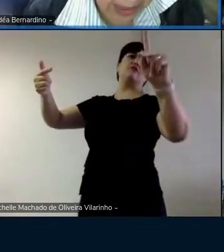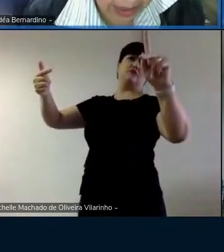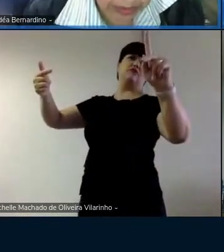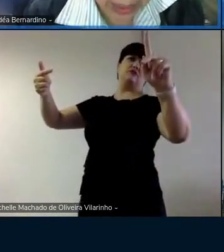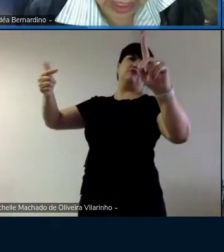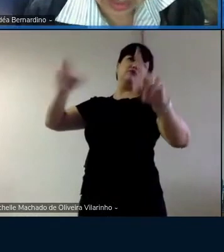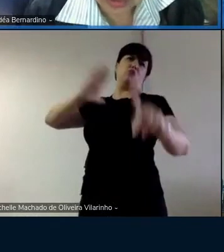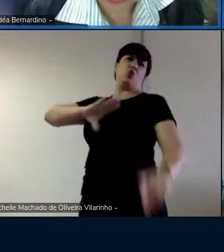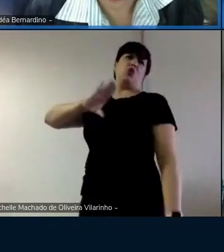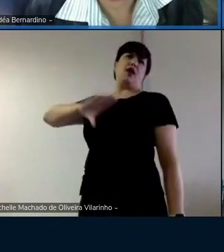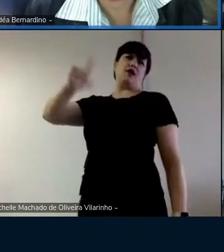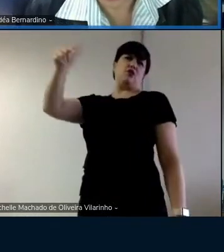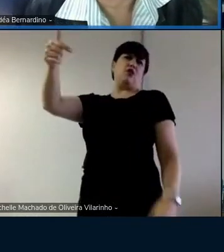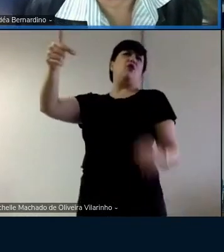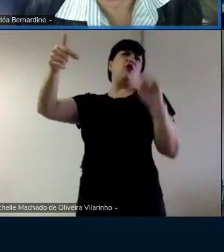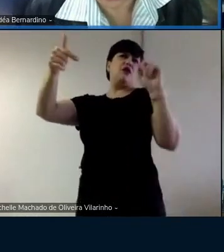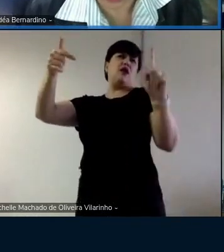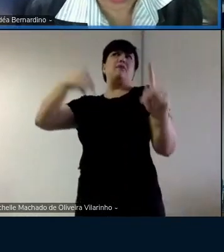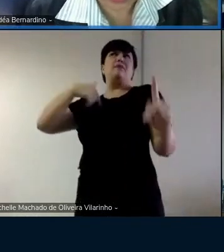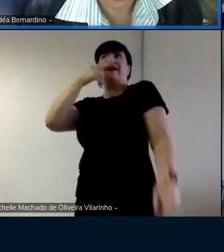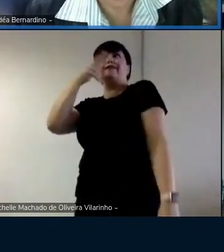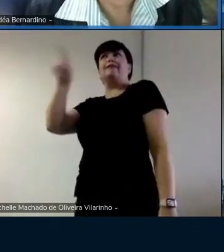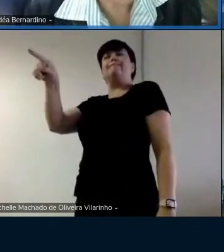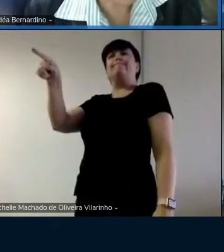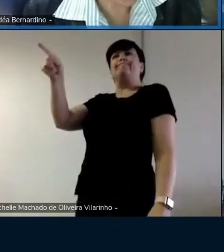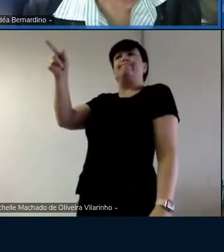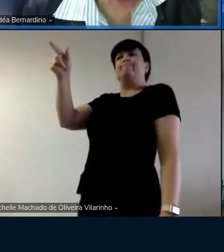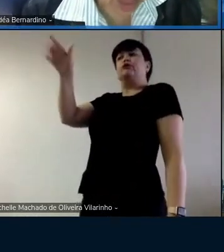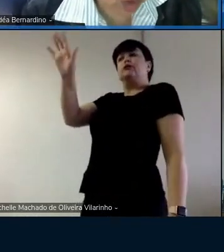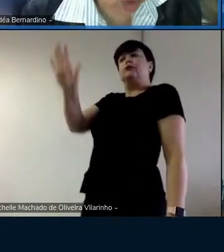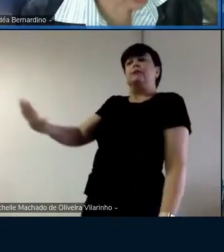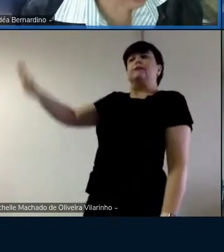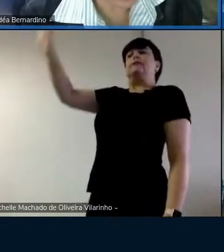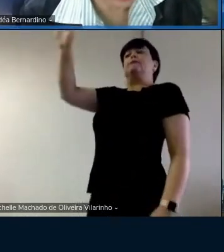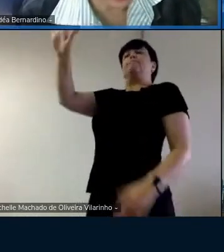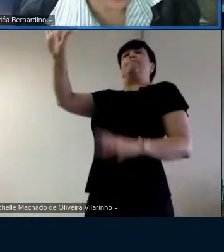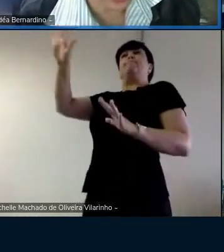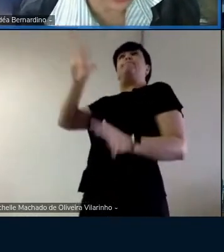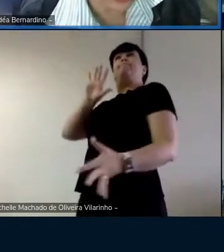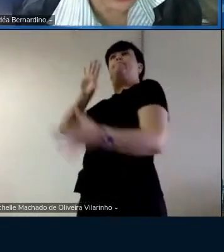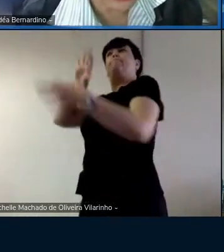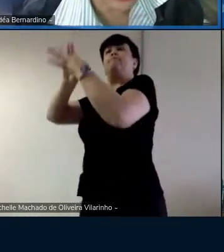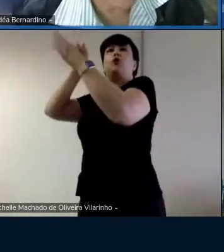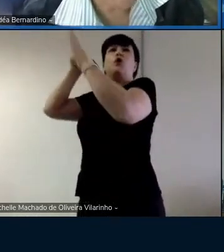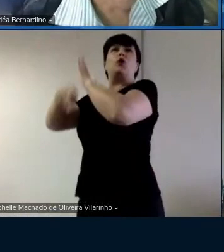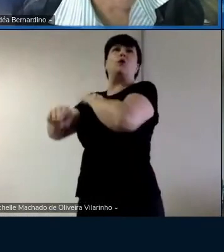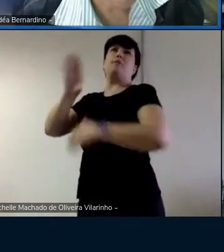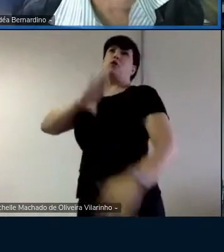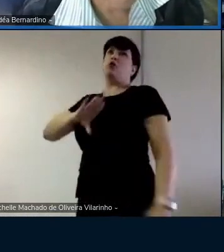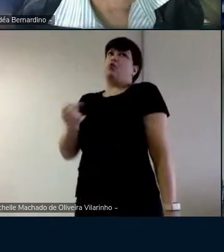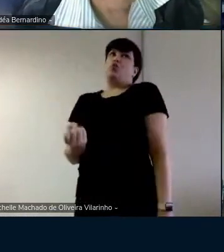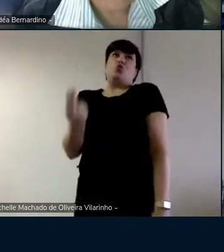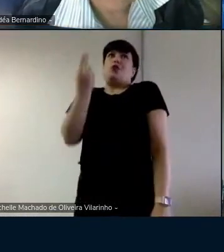Ele não tem essa noção, tá? Tem alguns outros pontos aqui.